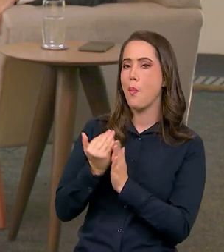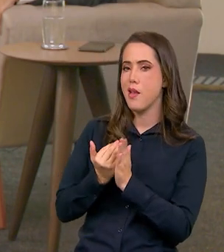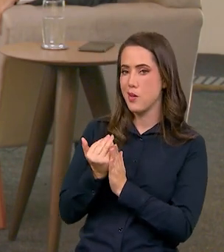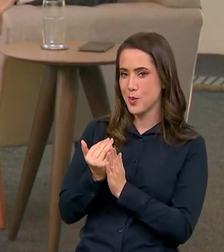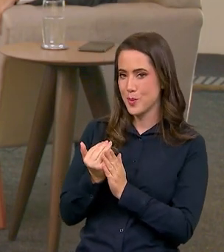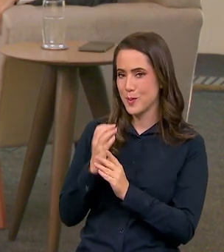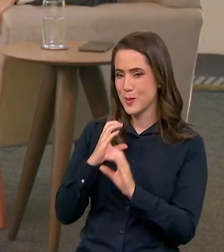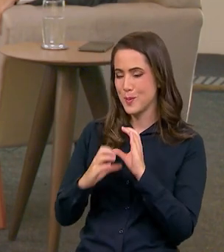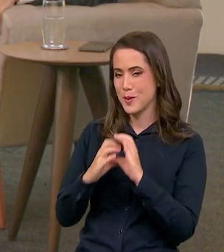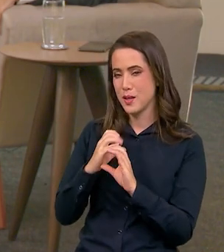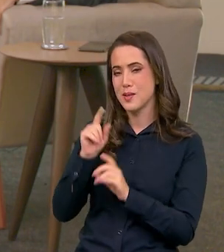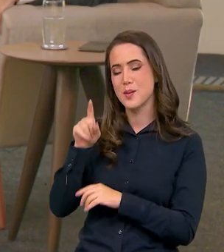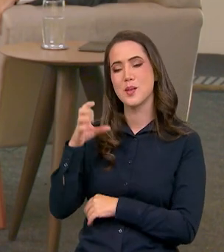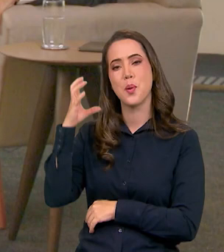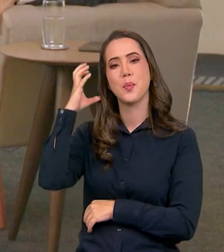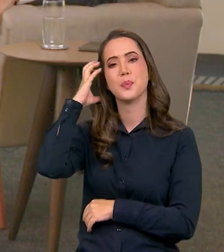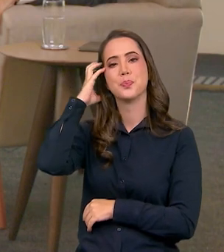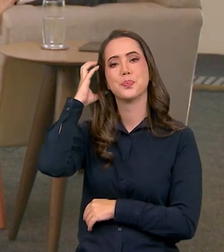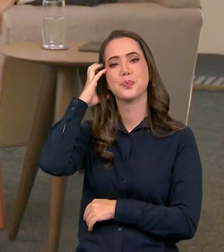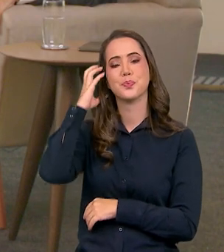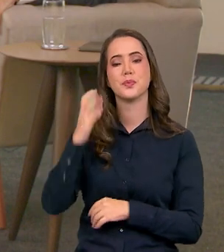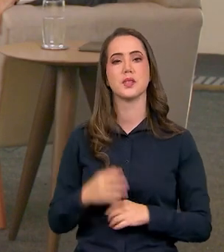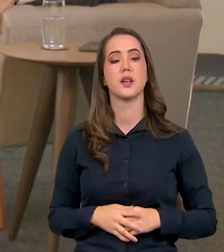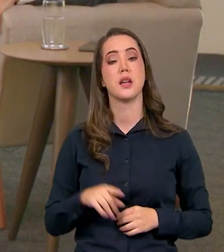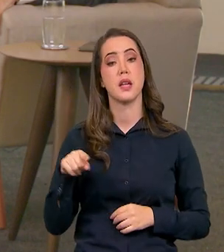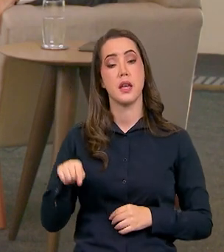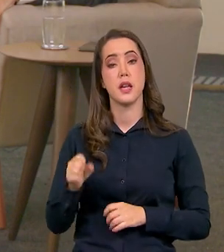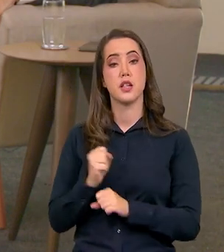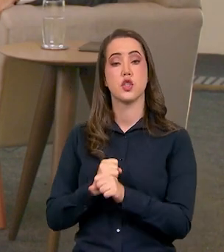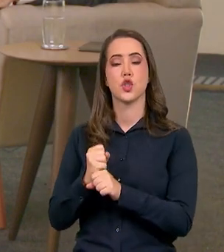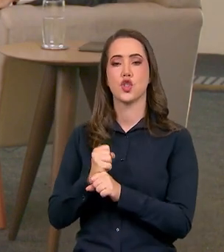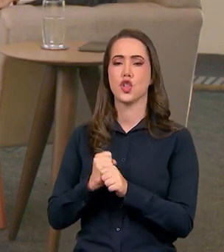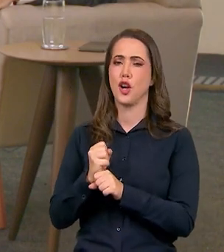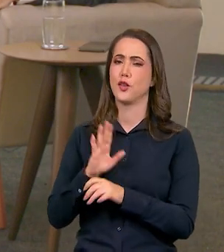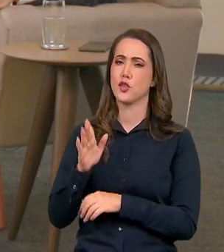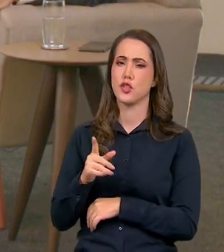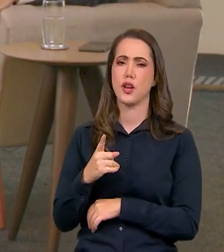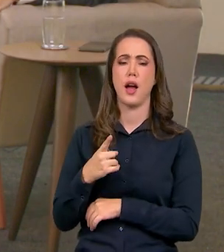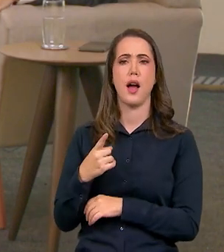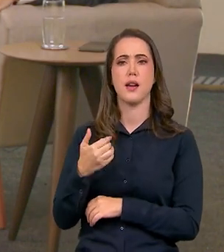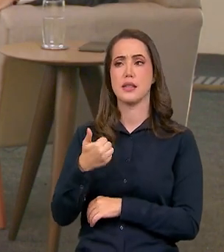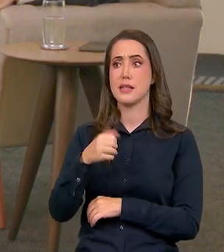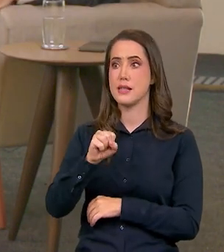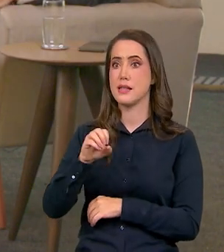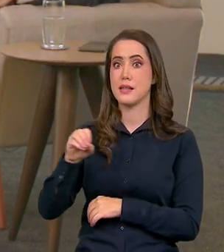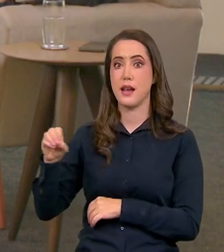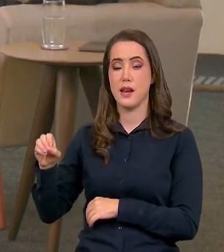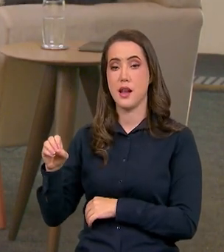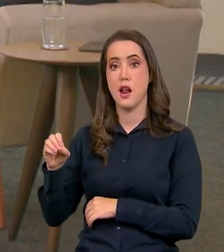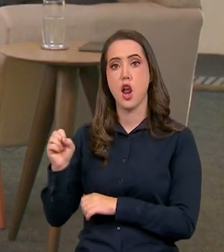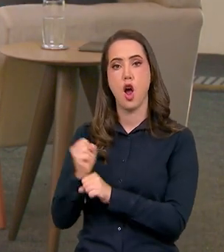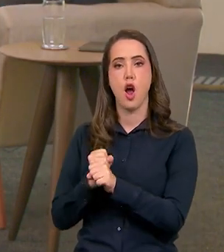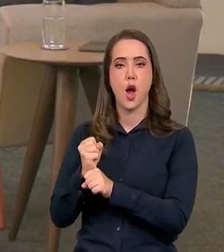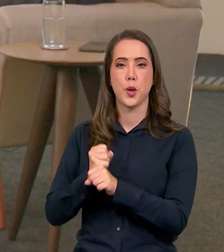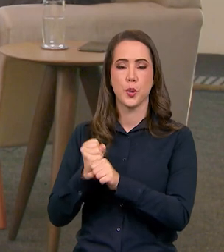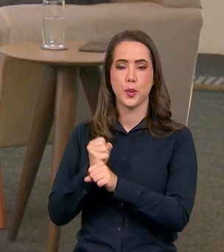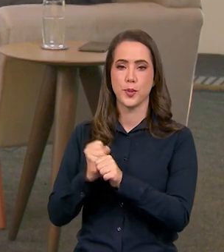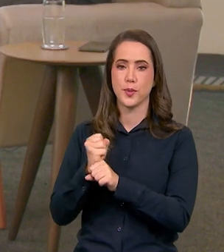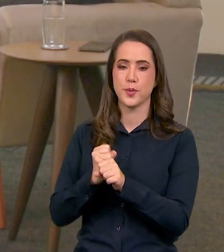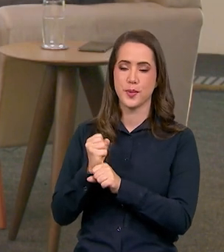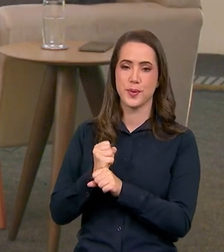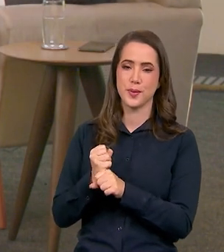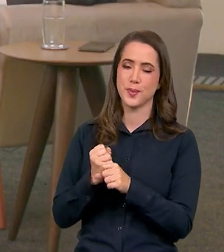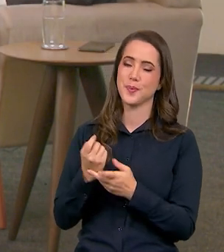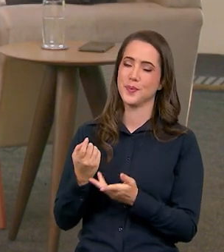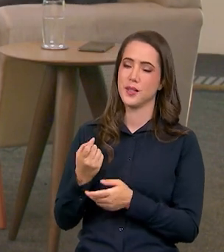está em um ano centenário 101 anos na verdade a primeira transmissão radiofônica 101 anos da transmissão de rádio